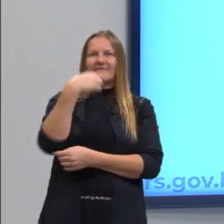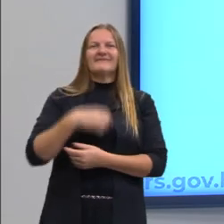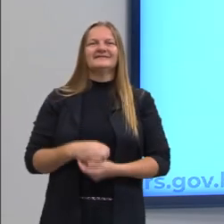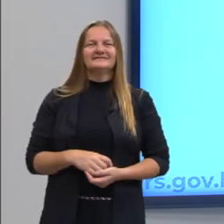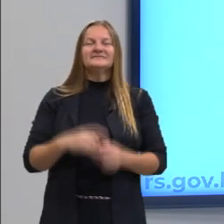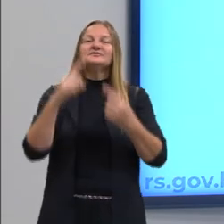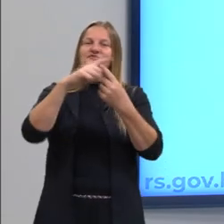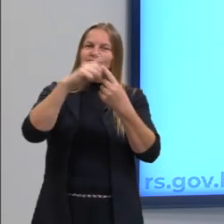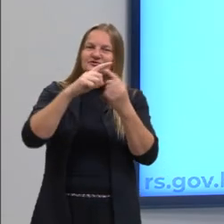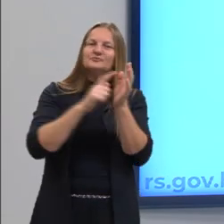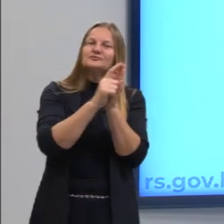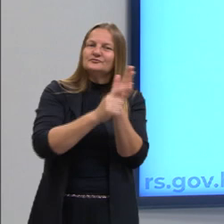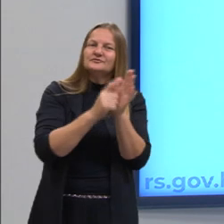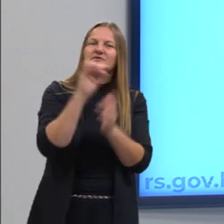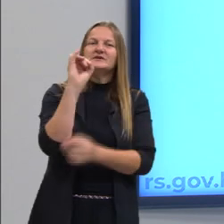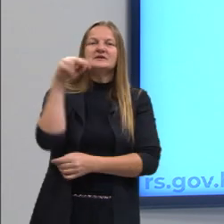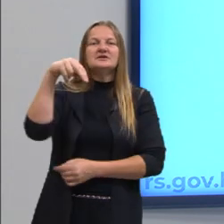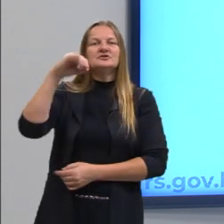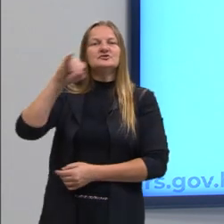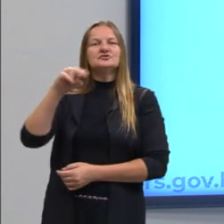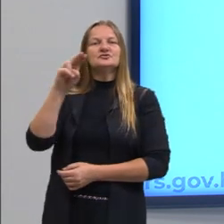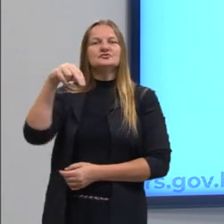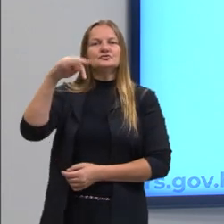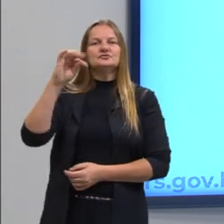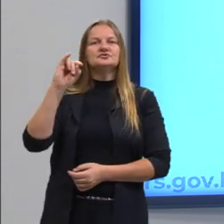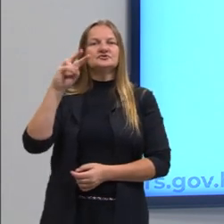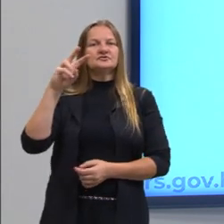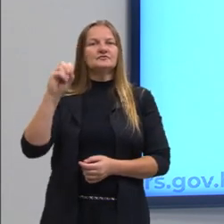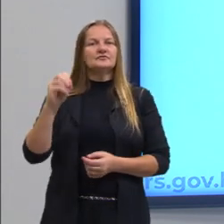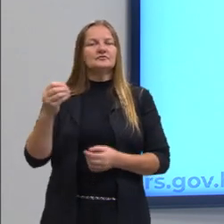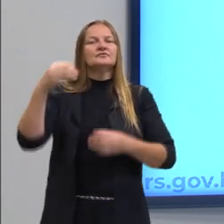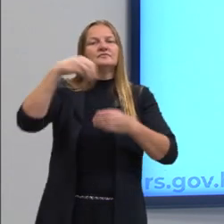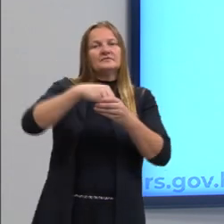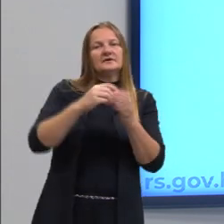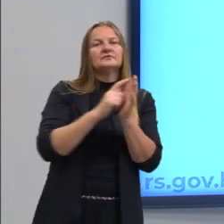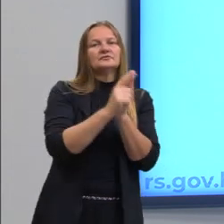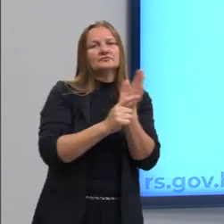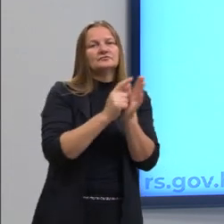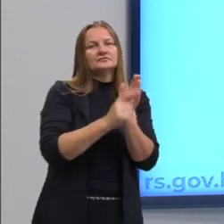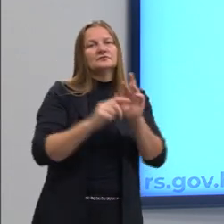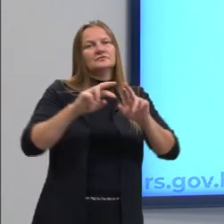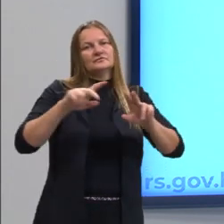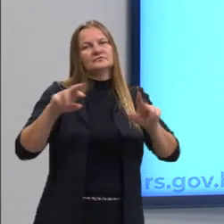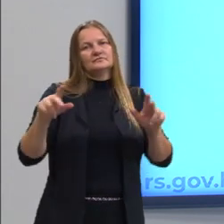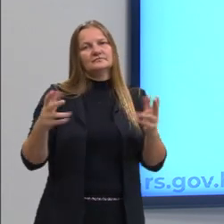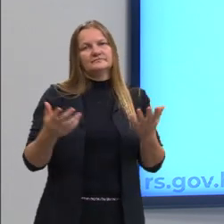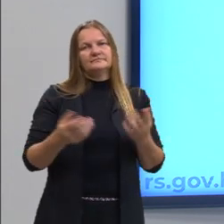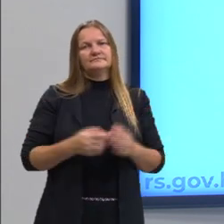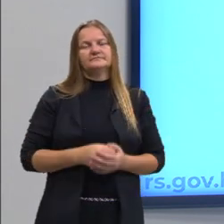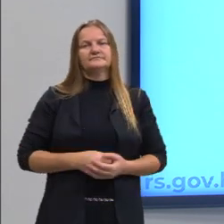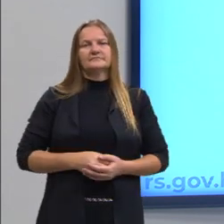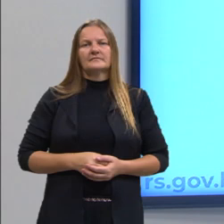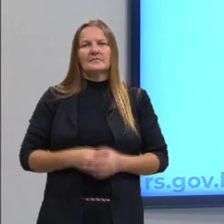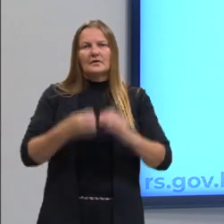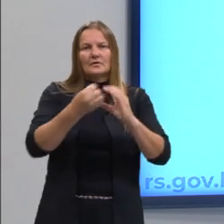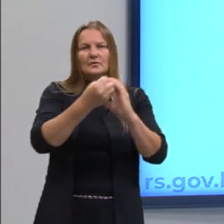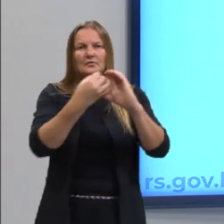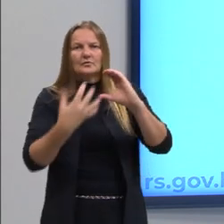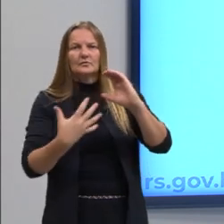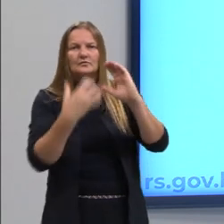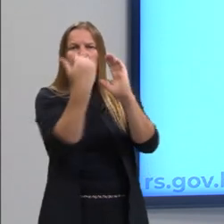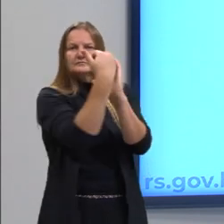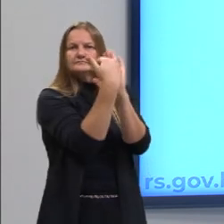tipo textual injuntivo dentro de um gênero textual chamado ali, talvez classificados.